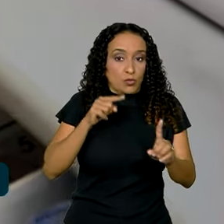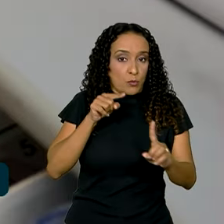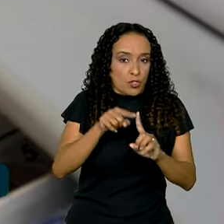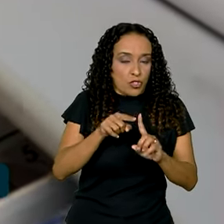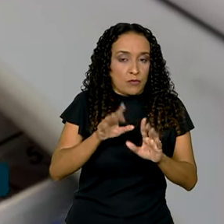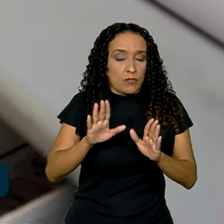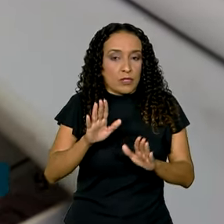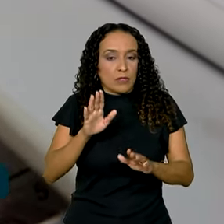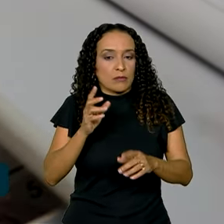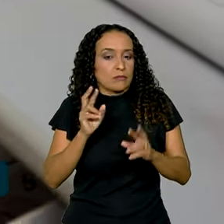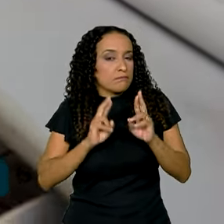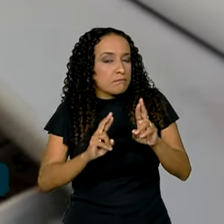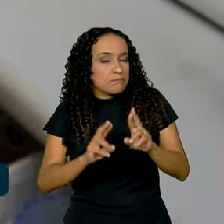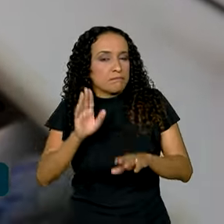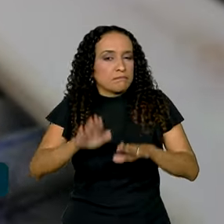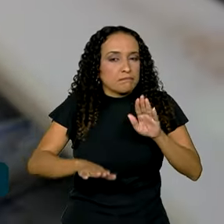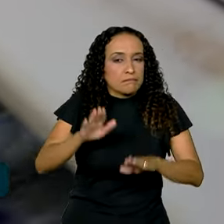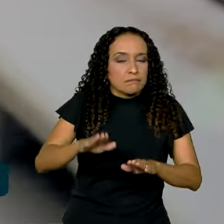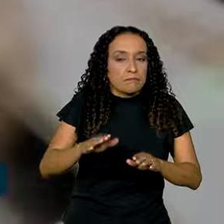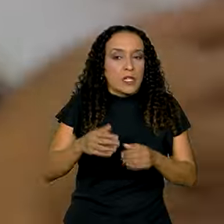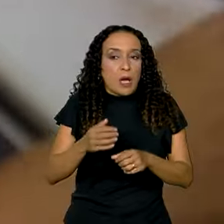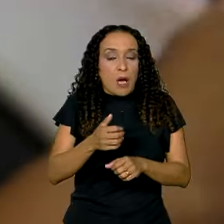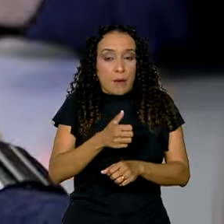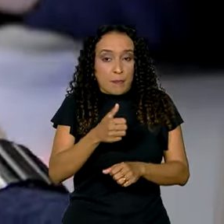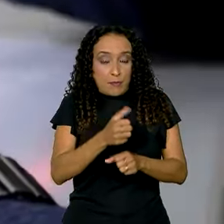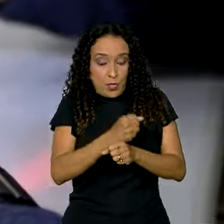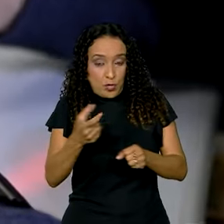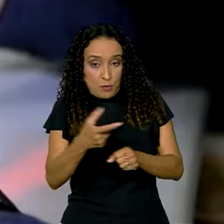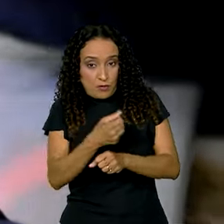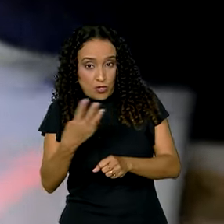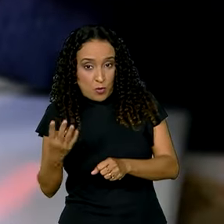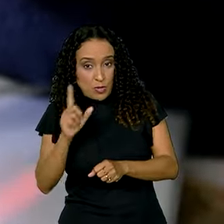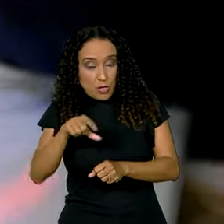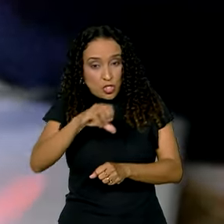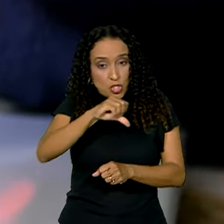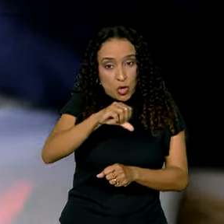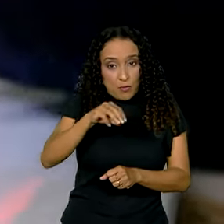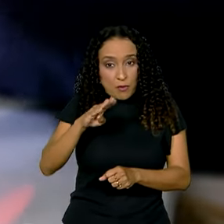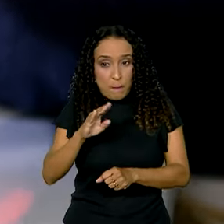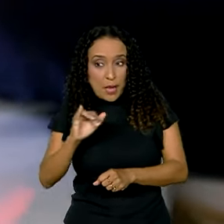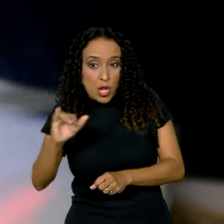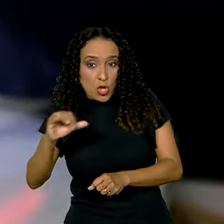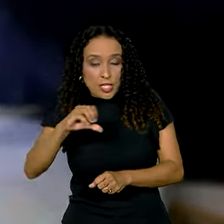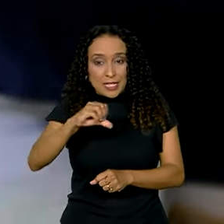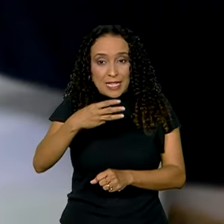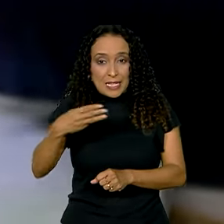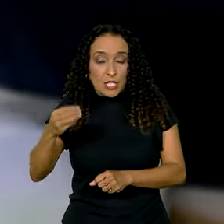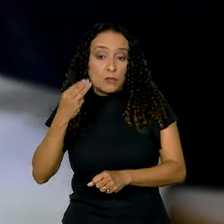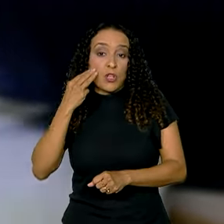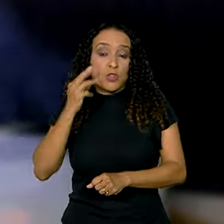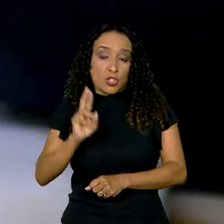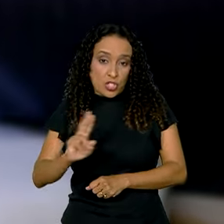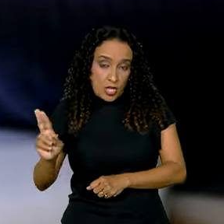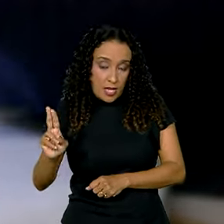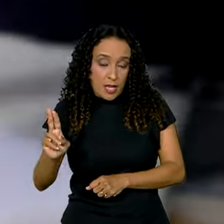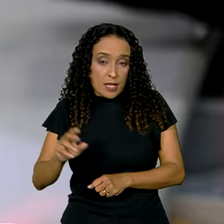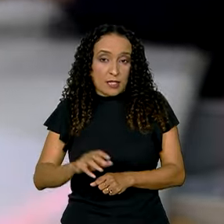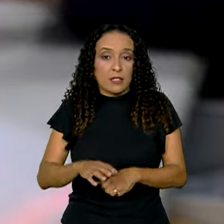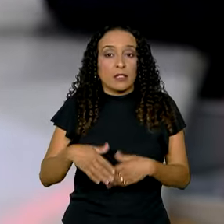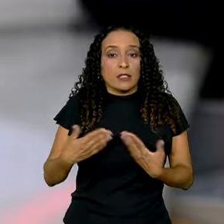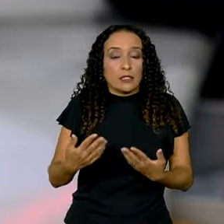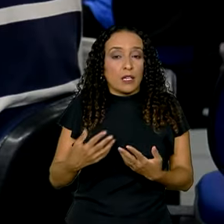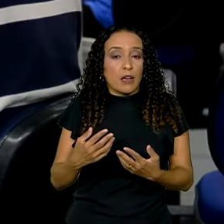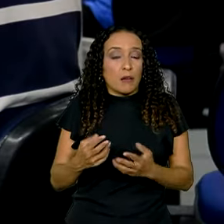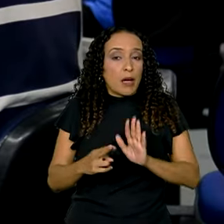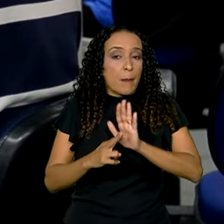A estimativa de déficit primário para 2024 é de 9 bilhões e 300 milhões de reais, o que